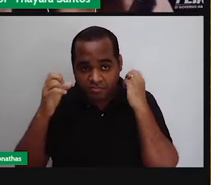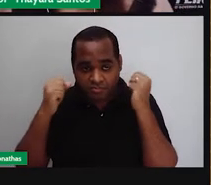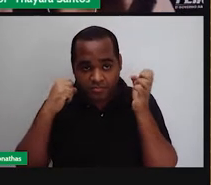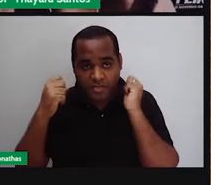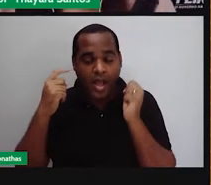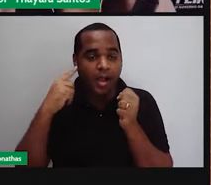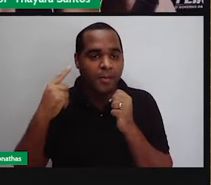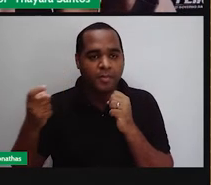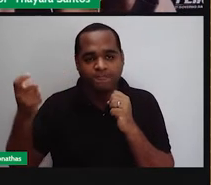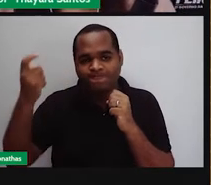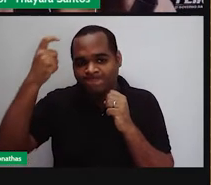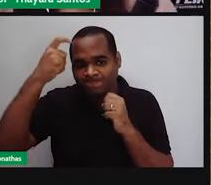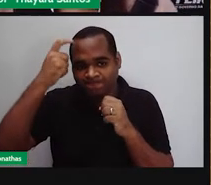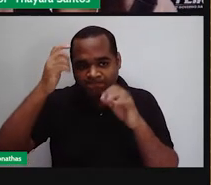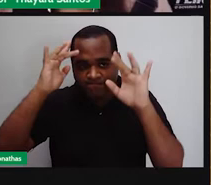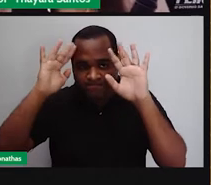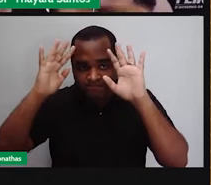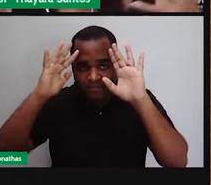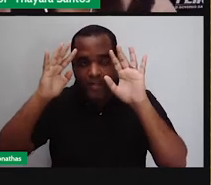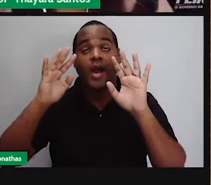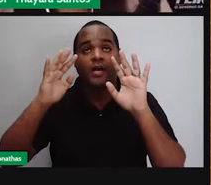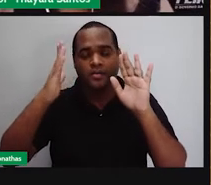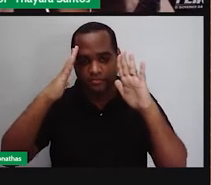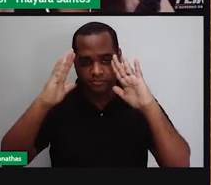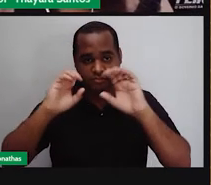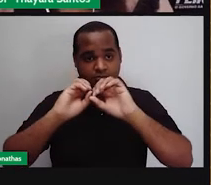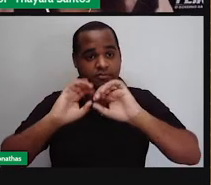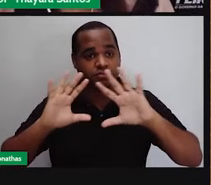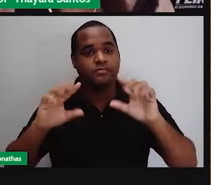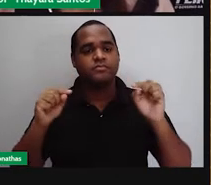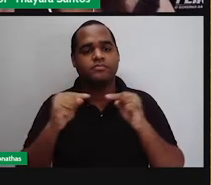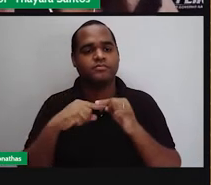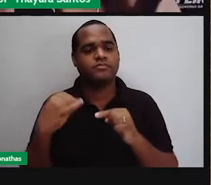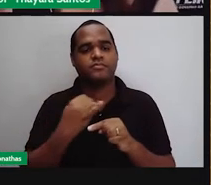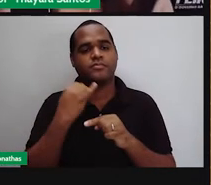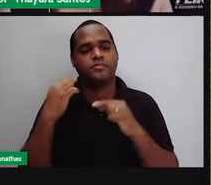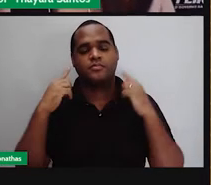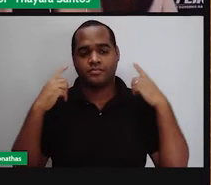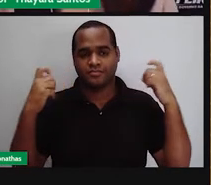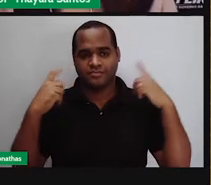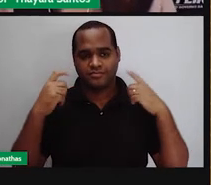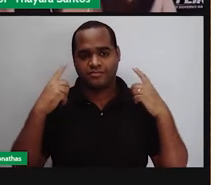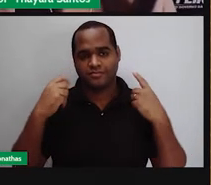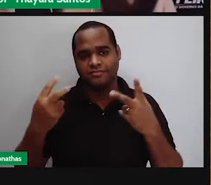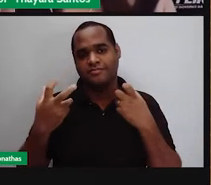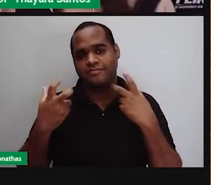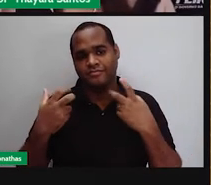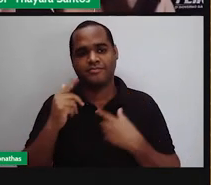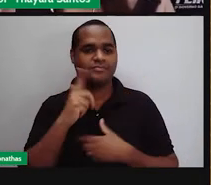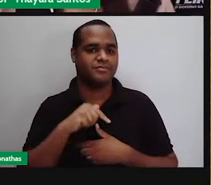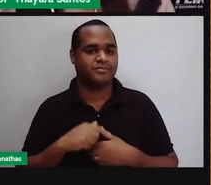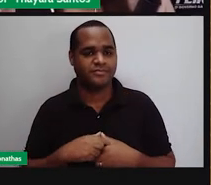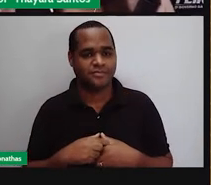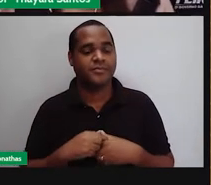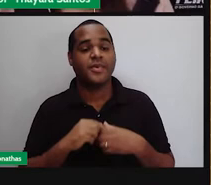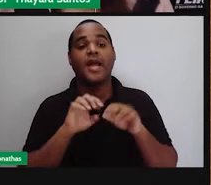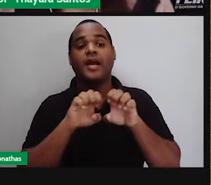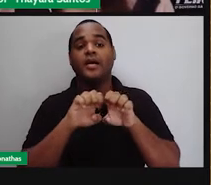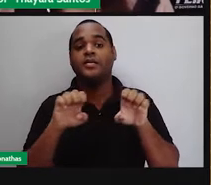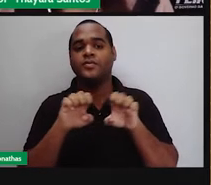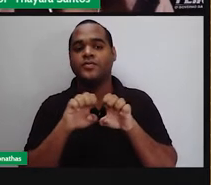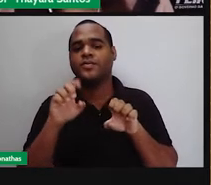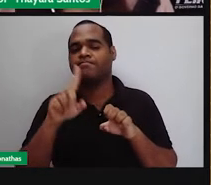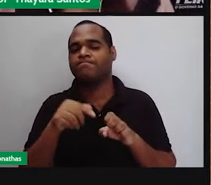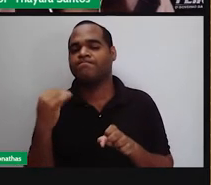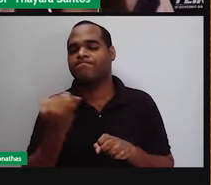mensagem para o cérebro e o cérebro vai interpretar aquela onda sonora que ele recebeu, aquele som que ele recebeu. Então, essa estrutura aqui,